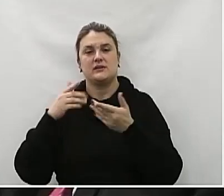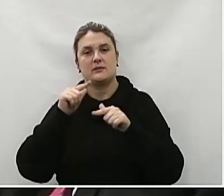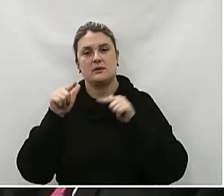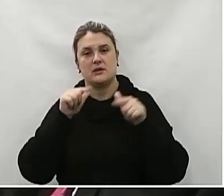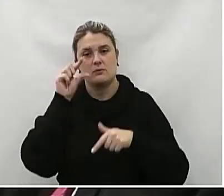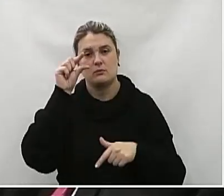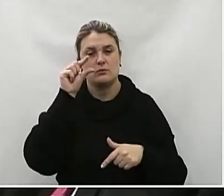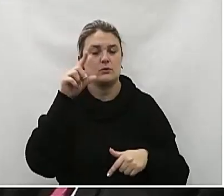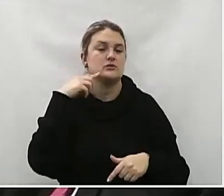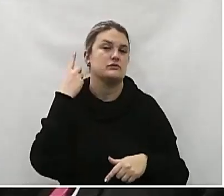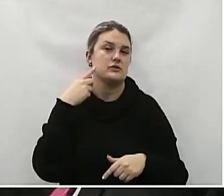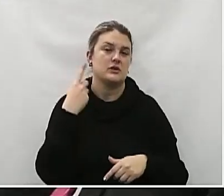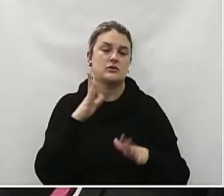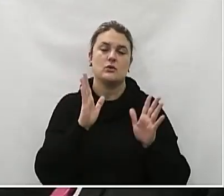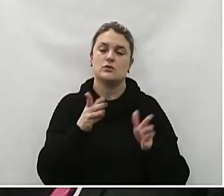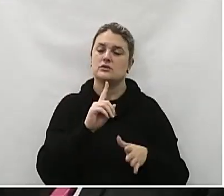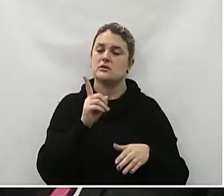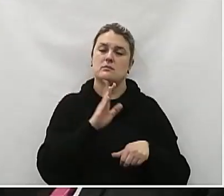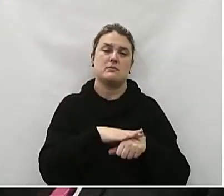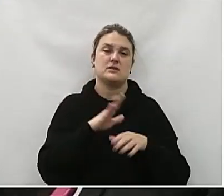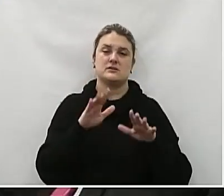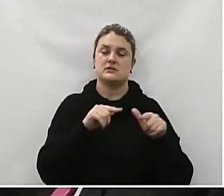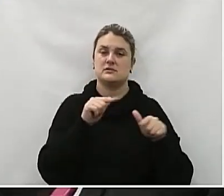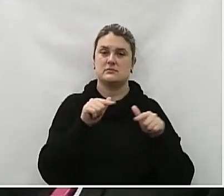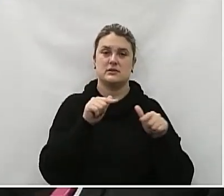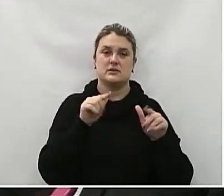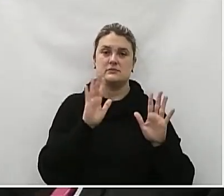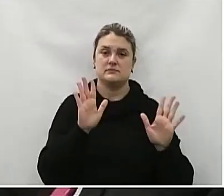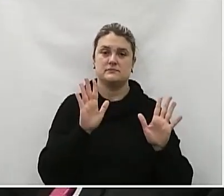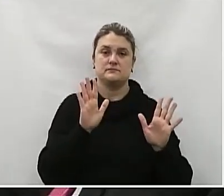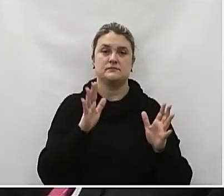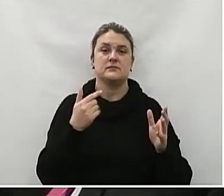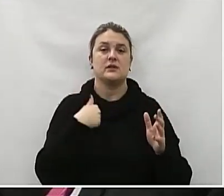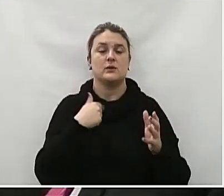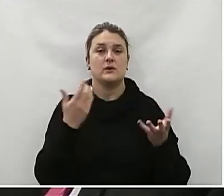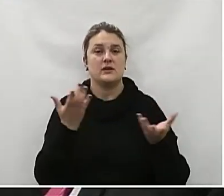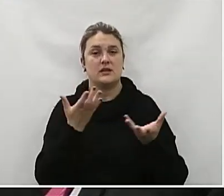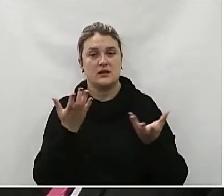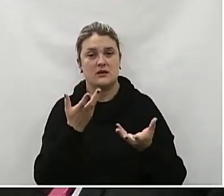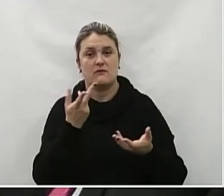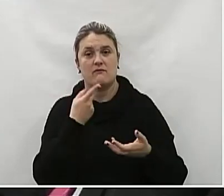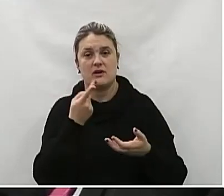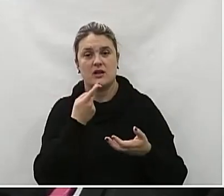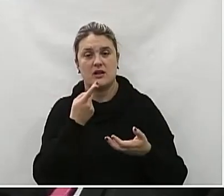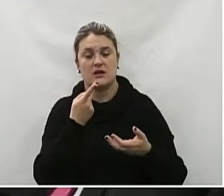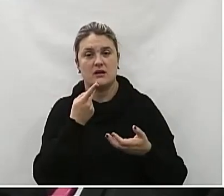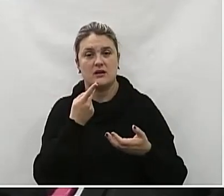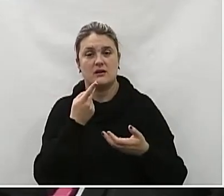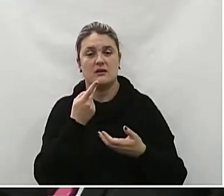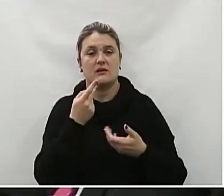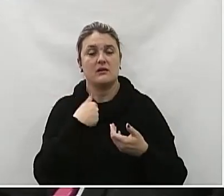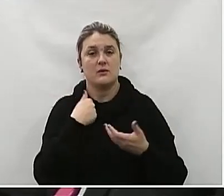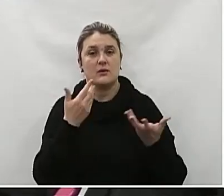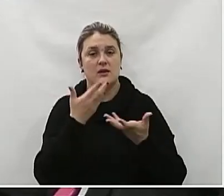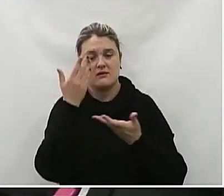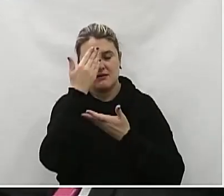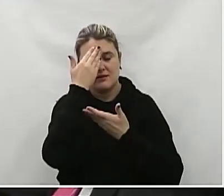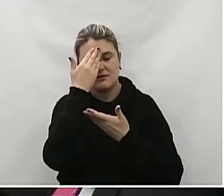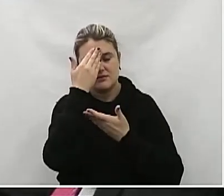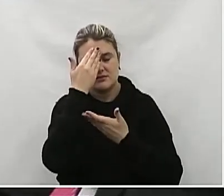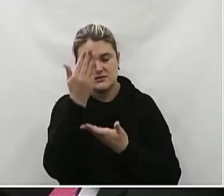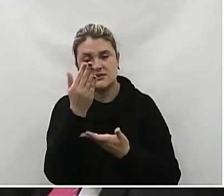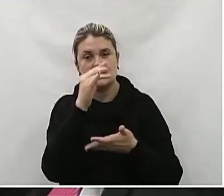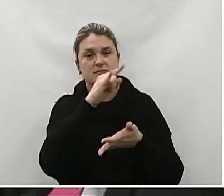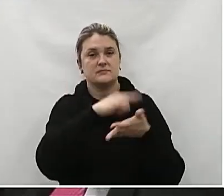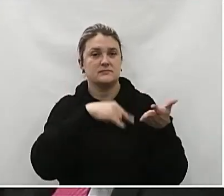Parabéns Mais Mas Quero deixar Aqui O meu Agradecimento Por essa